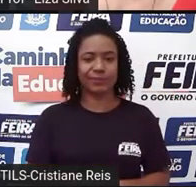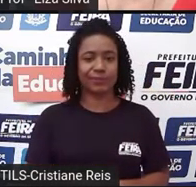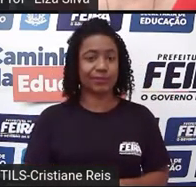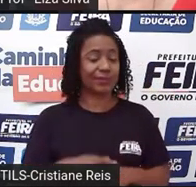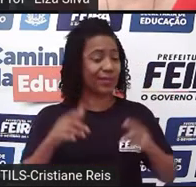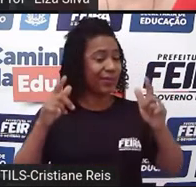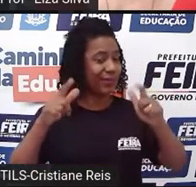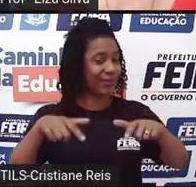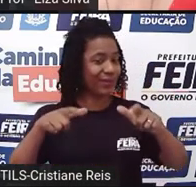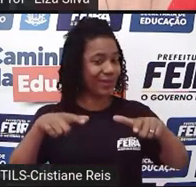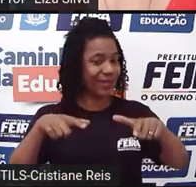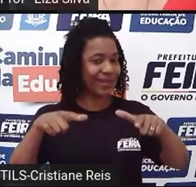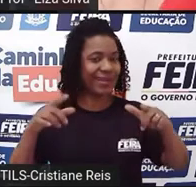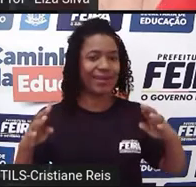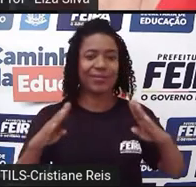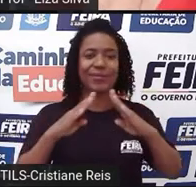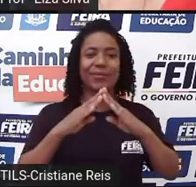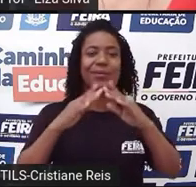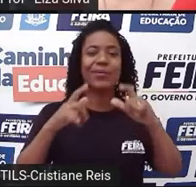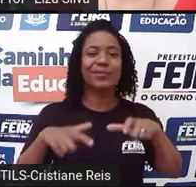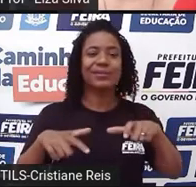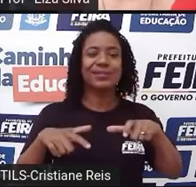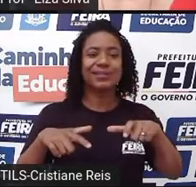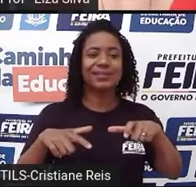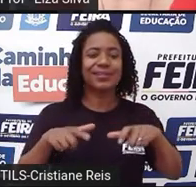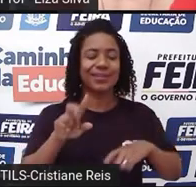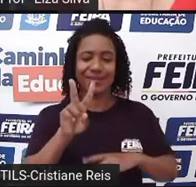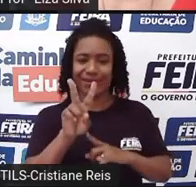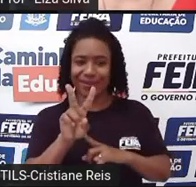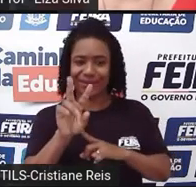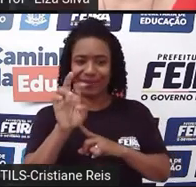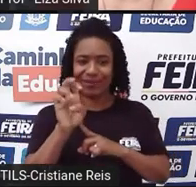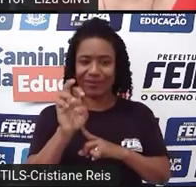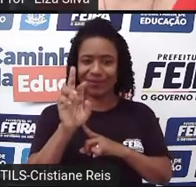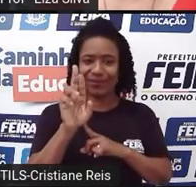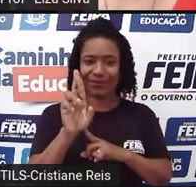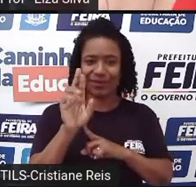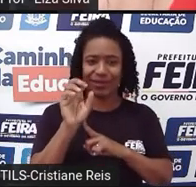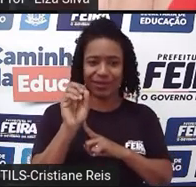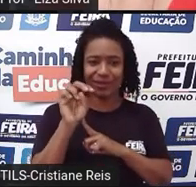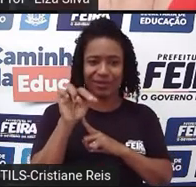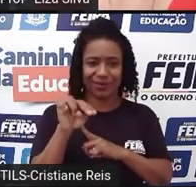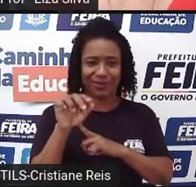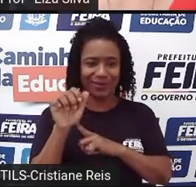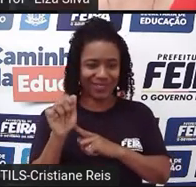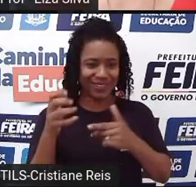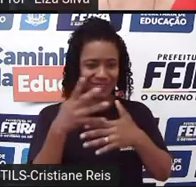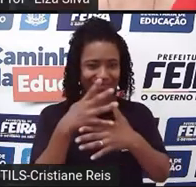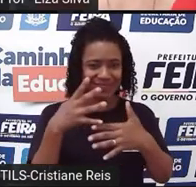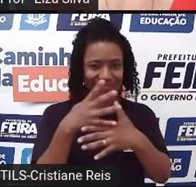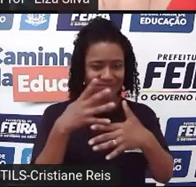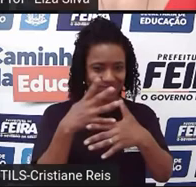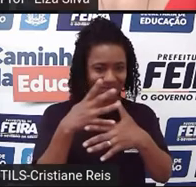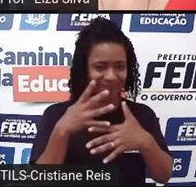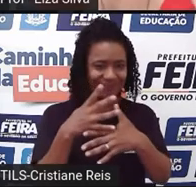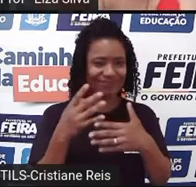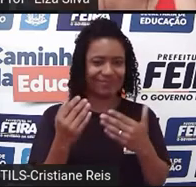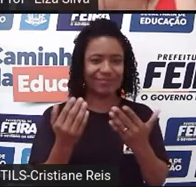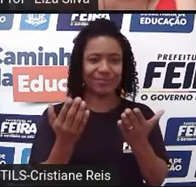Aqui nós temos a cidade de Verona. Então aqui é a primeira cena do conto.